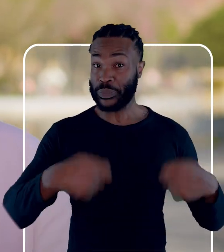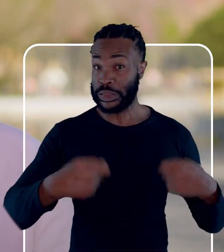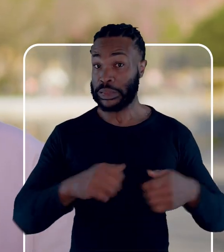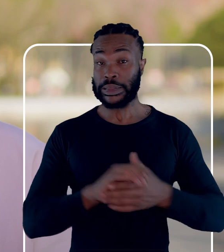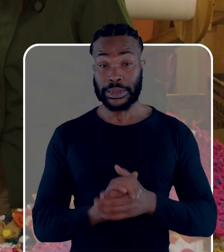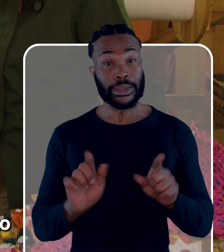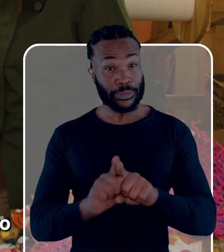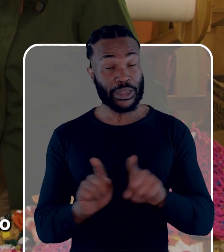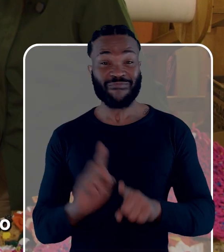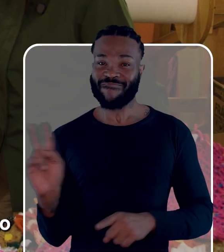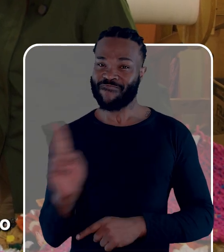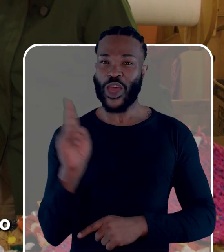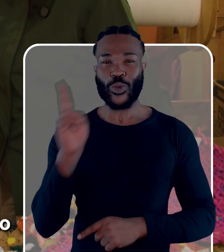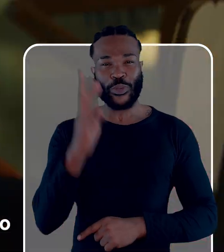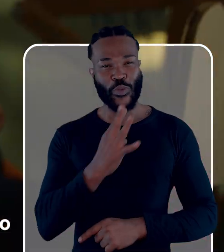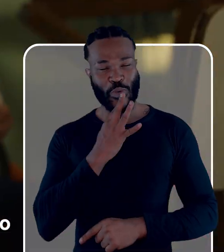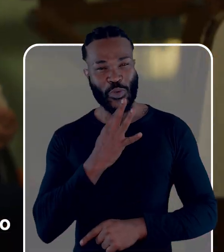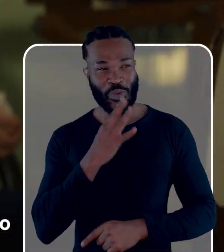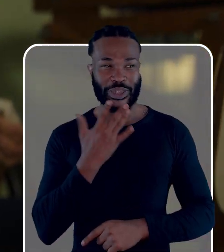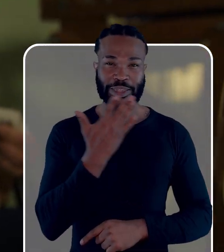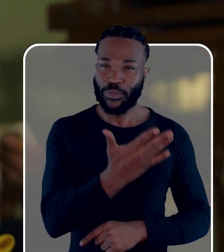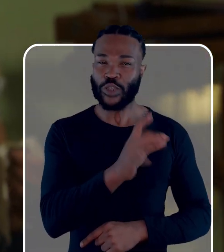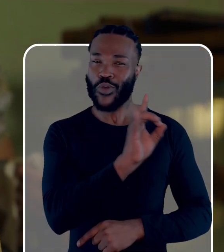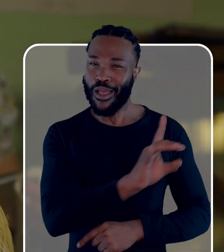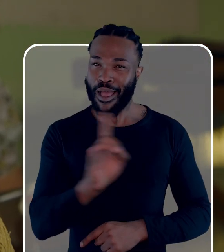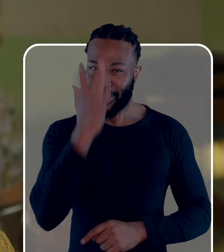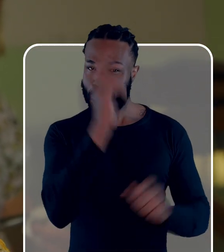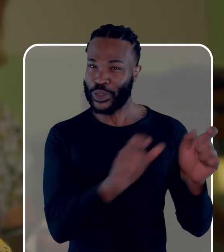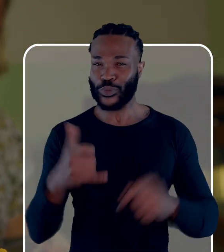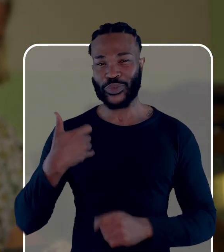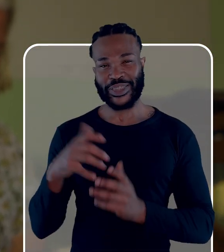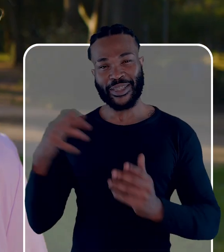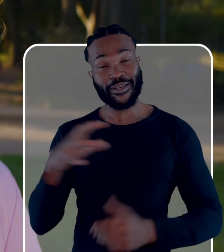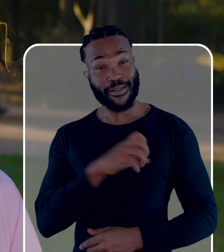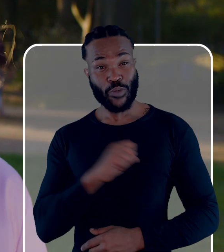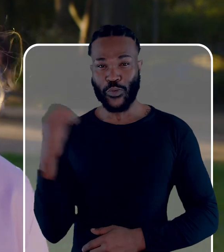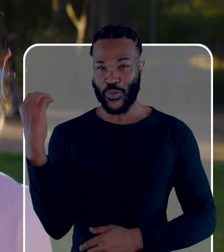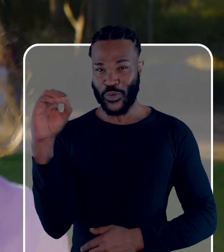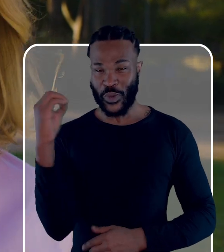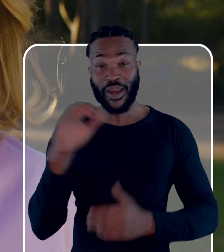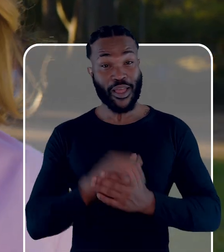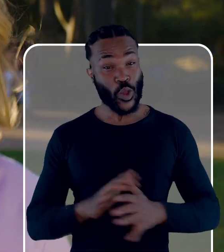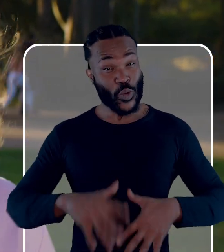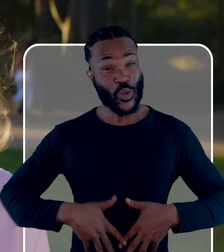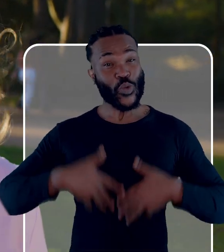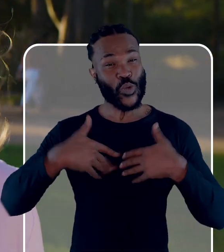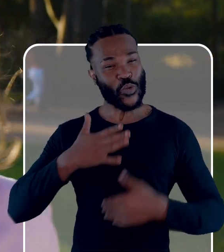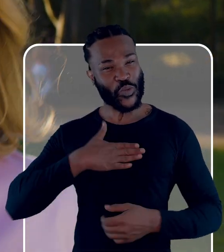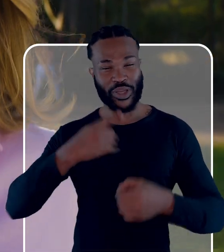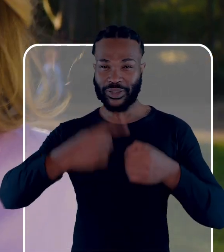necessidades e valorizando muito o conhecimento de cada pessoa idosa. Amo Porto Alegre, tenho